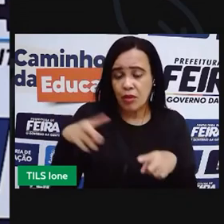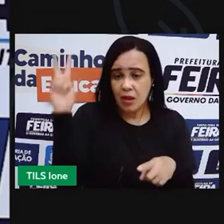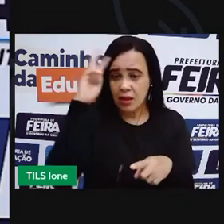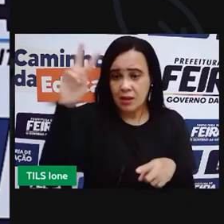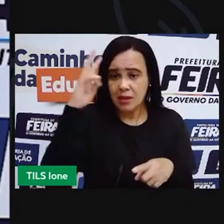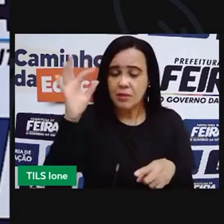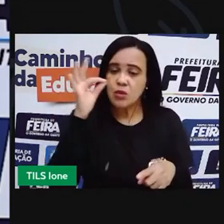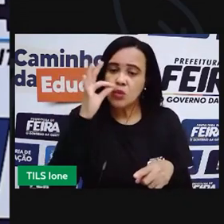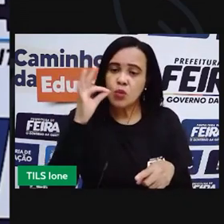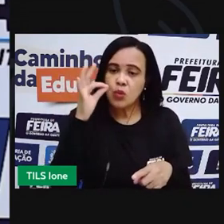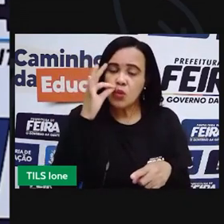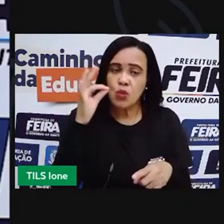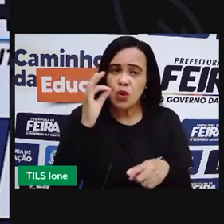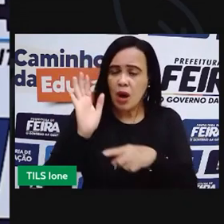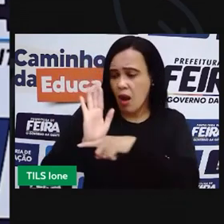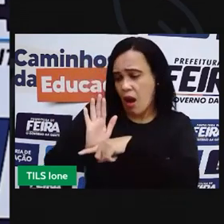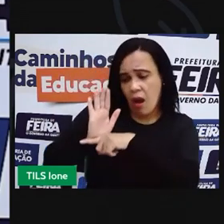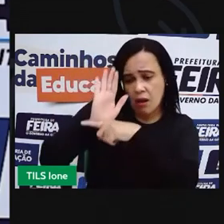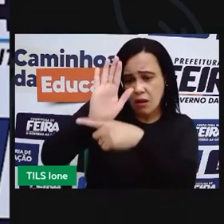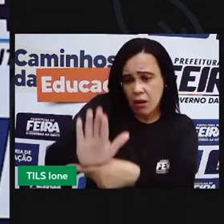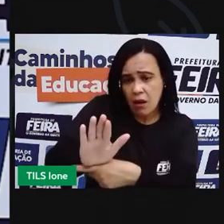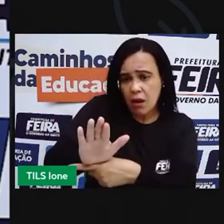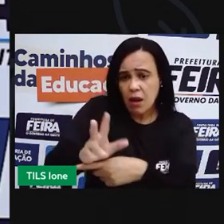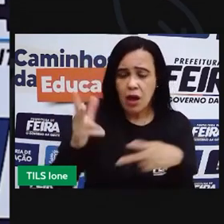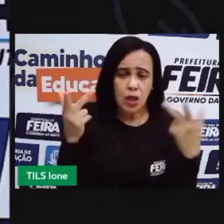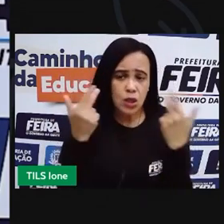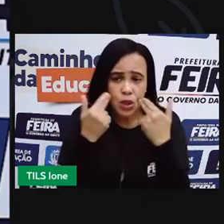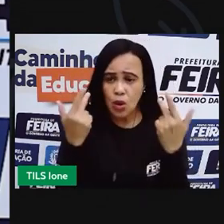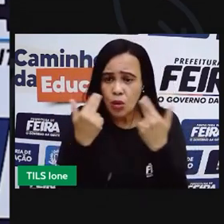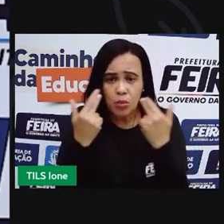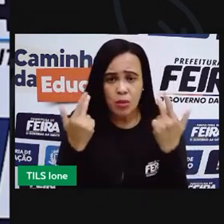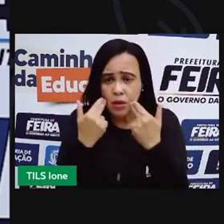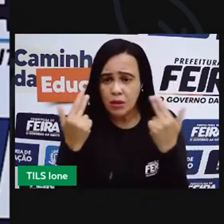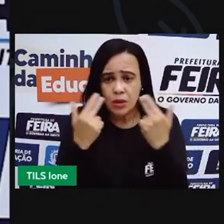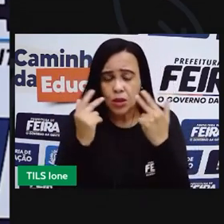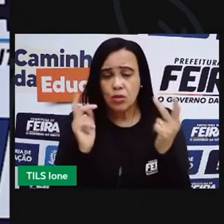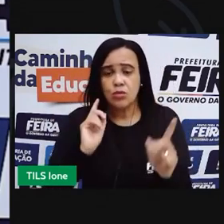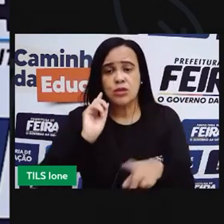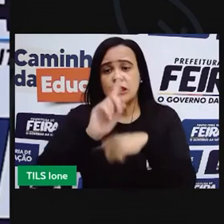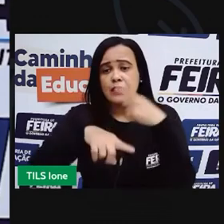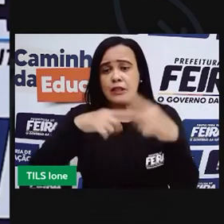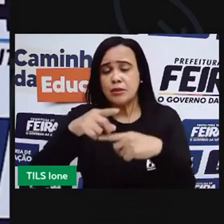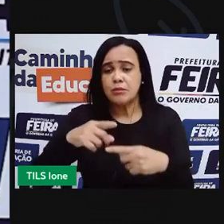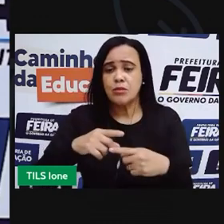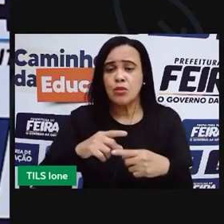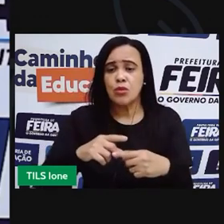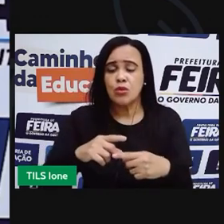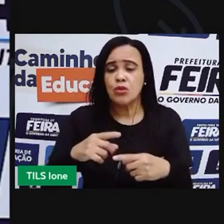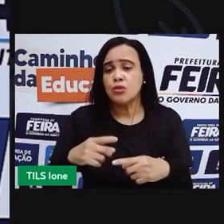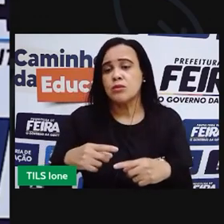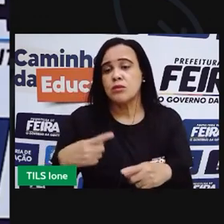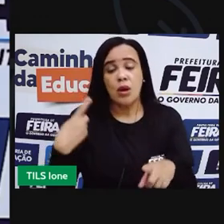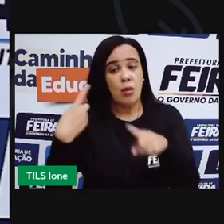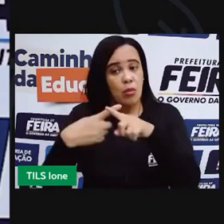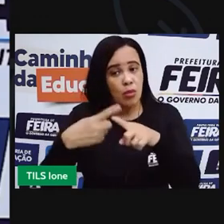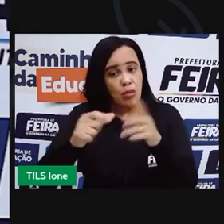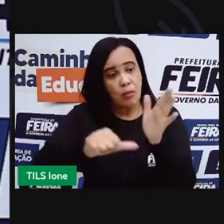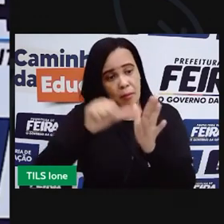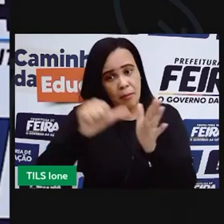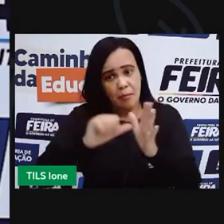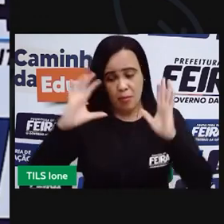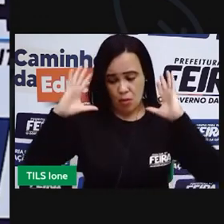e foi ajudado, e no momento em que o leão teve compaixão dele e liberou ele,